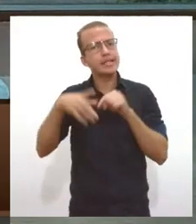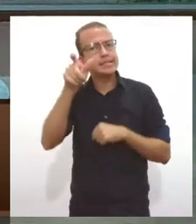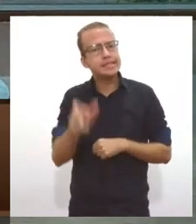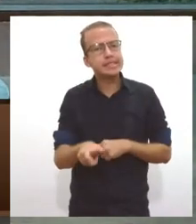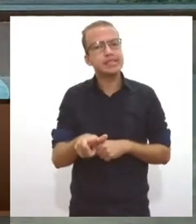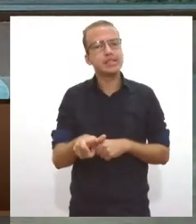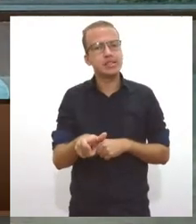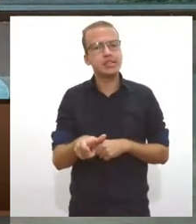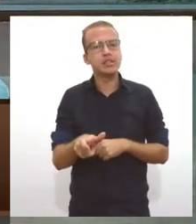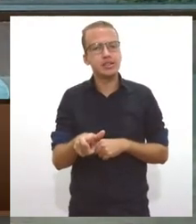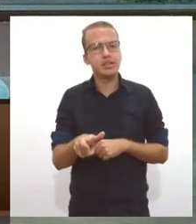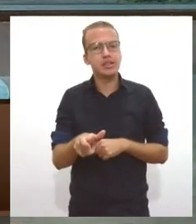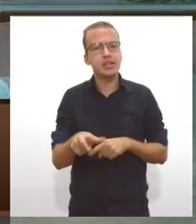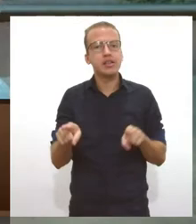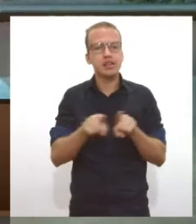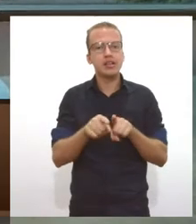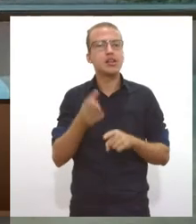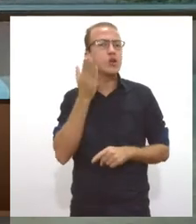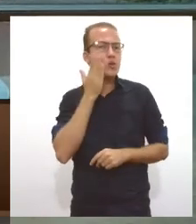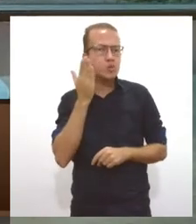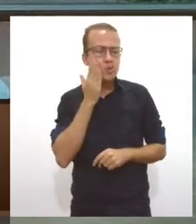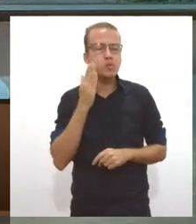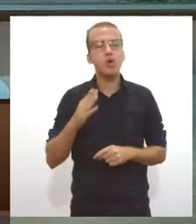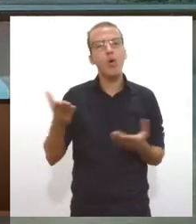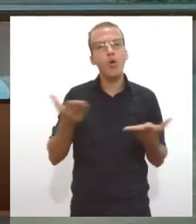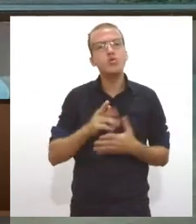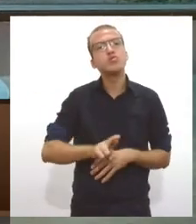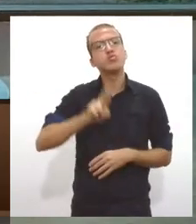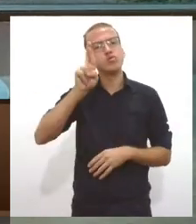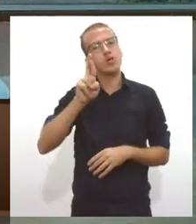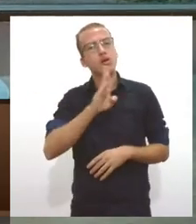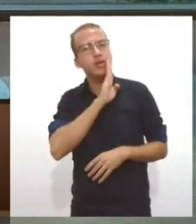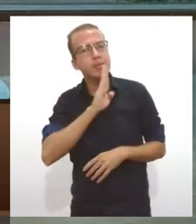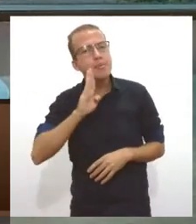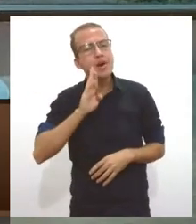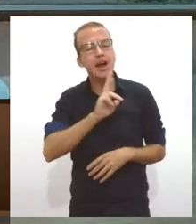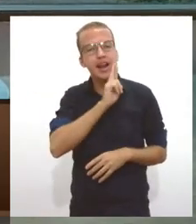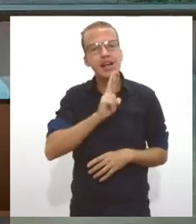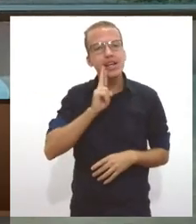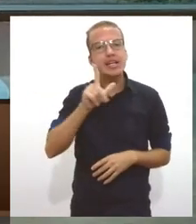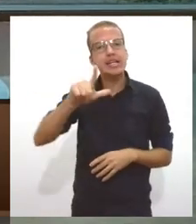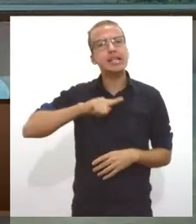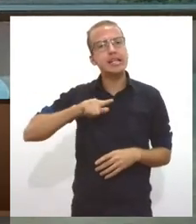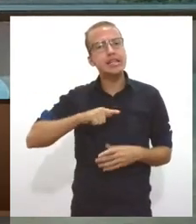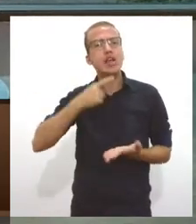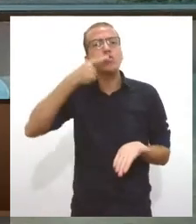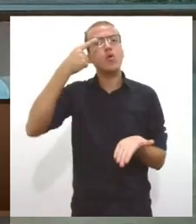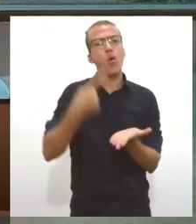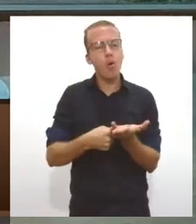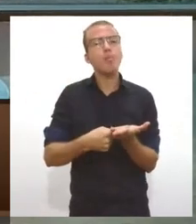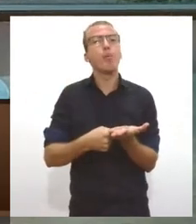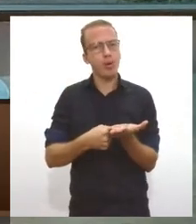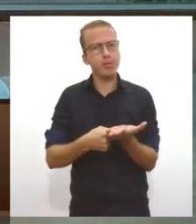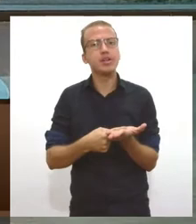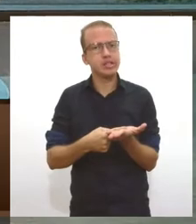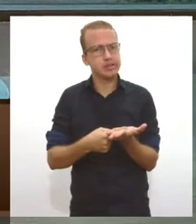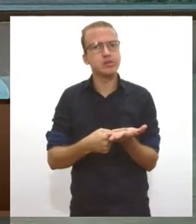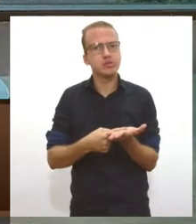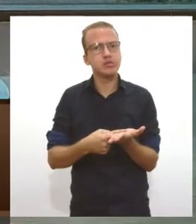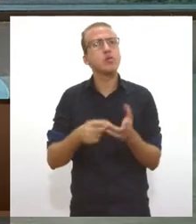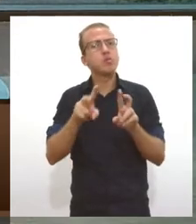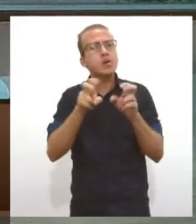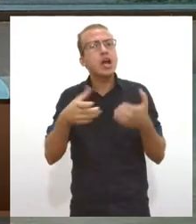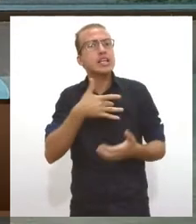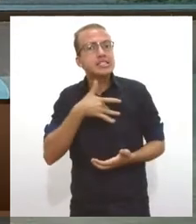Contrariou, certamente, muitos donos de bares e restaurantes, mas uma postura de alguém que tem compromisso com as coisas, compromisso com a